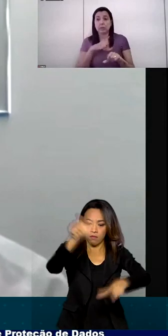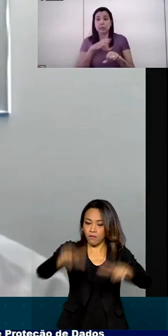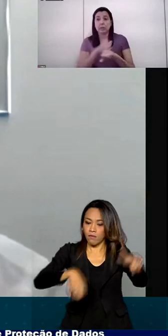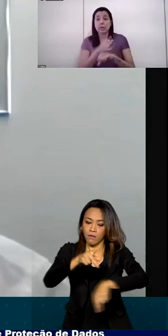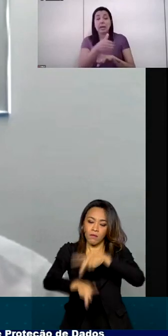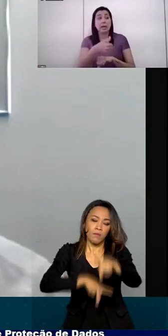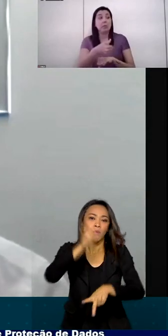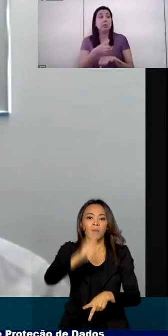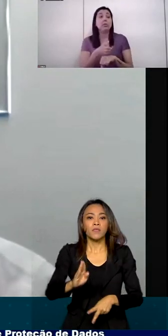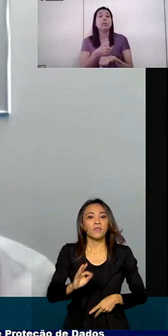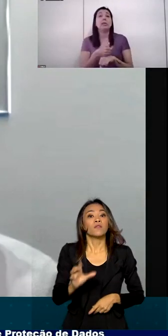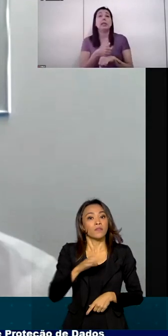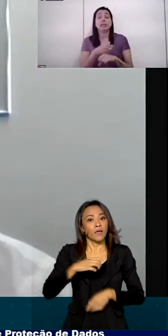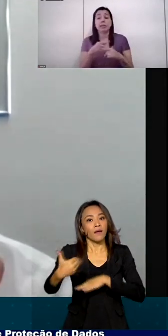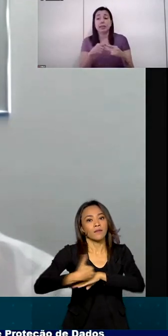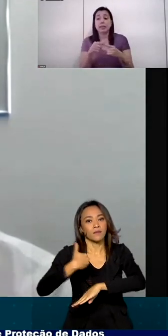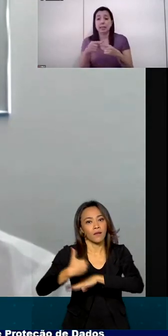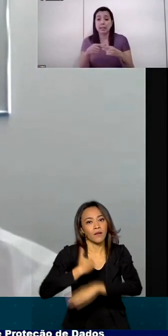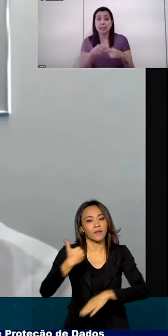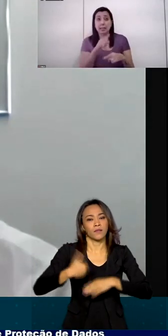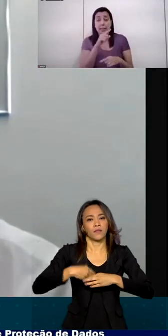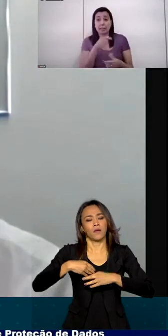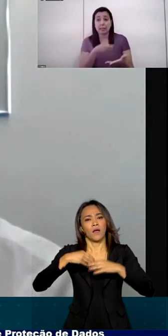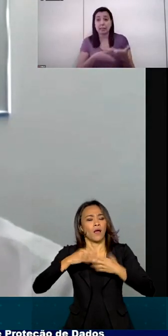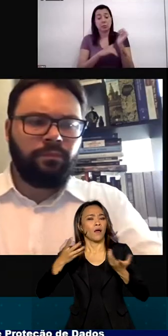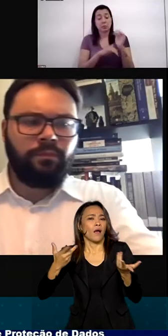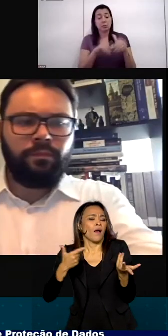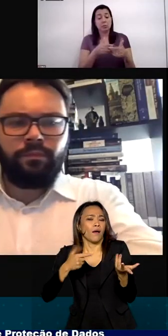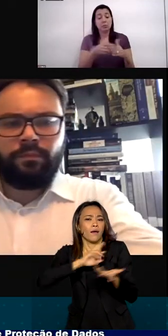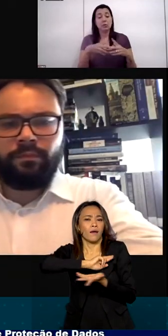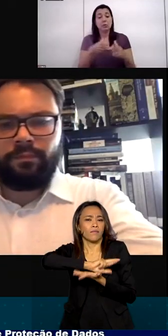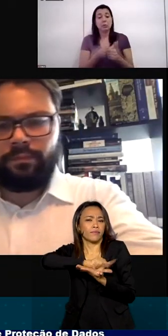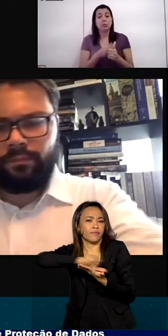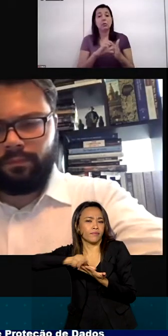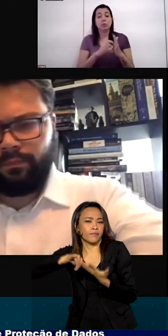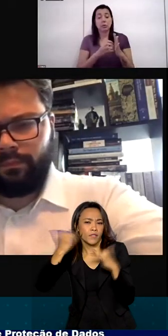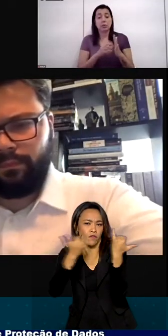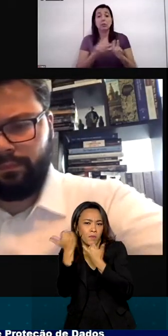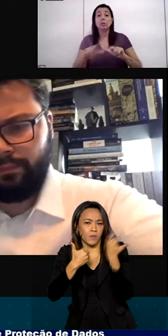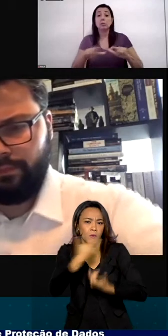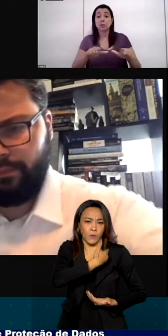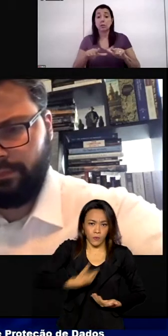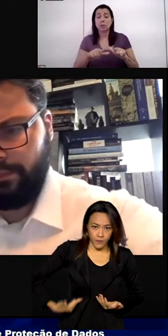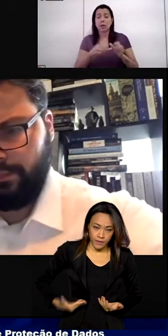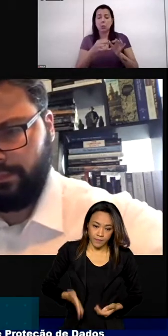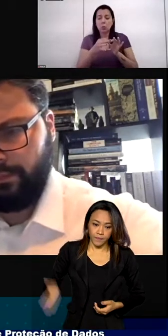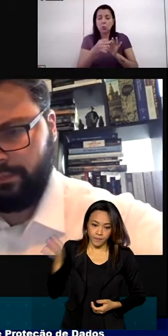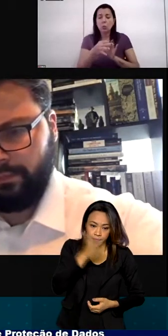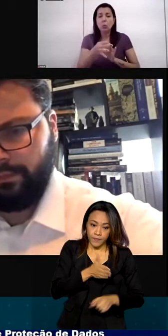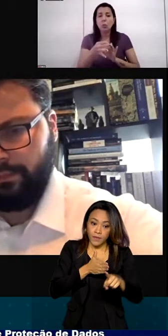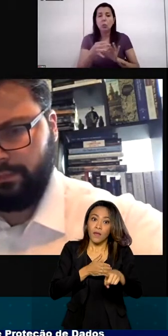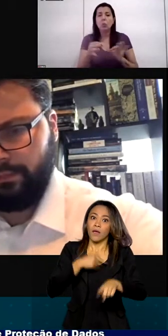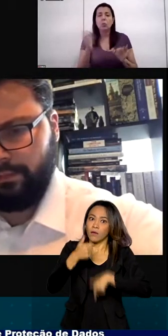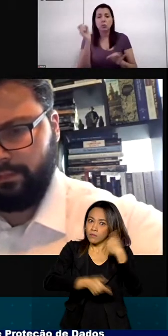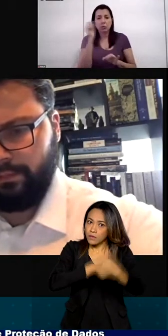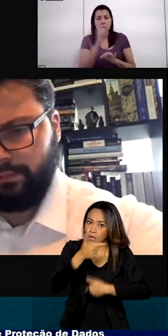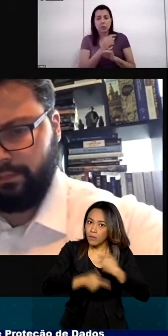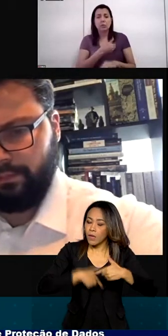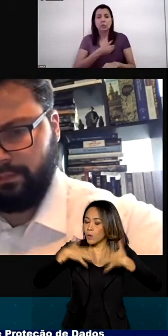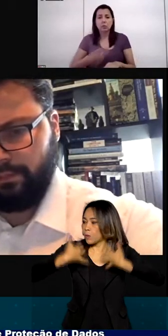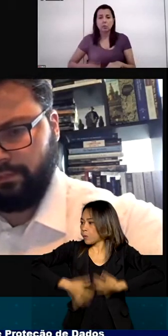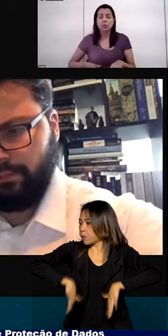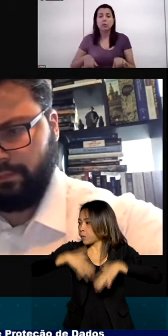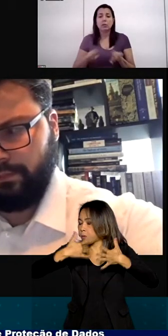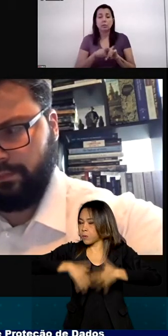um só governo e não há muitos governos Isso é um trabalho extenso, complexo, o governo é muito grande